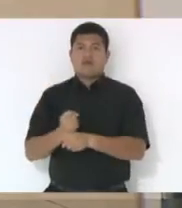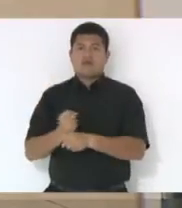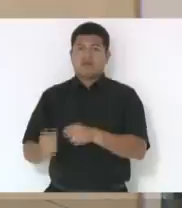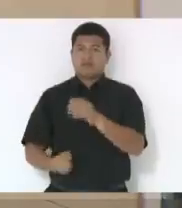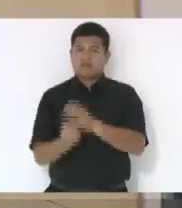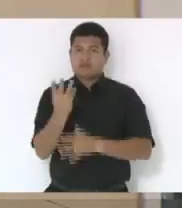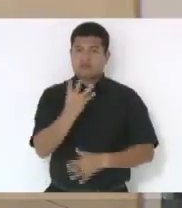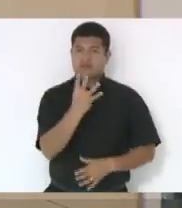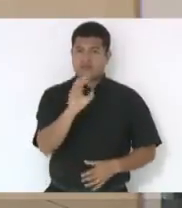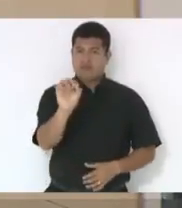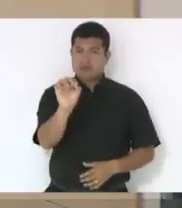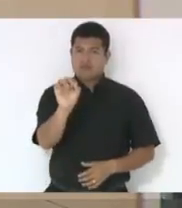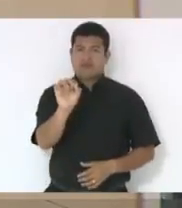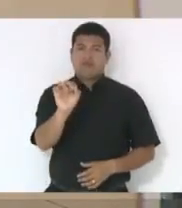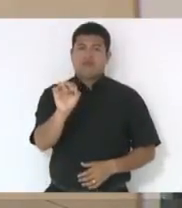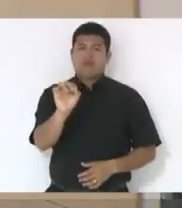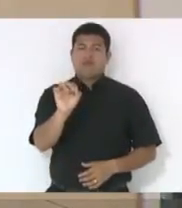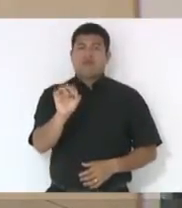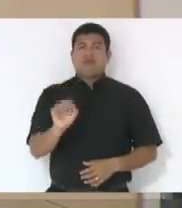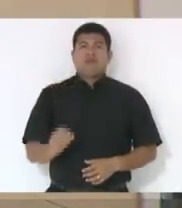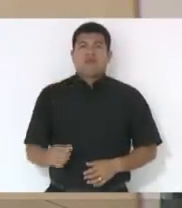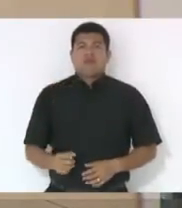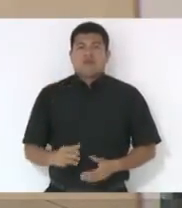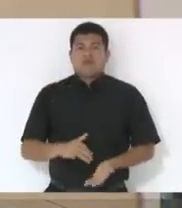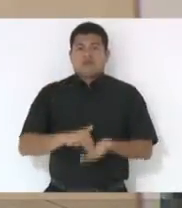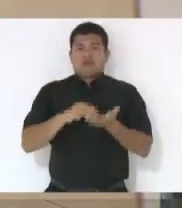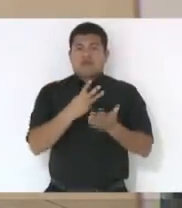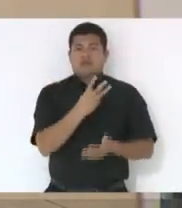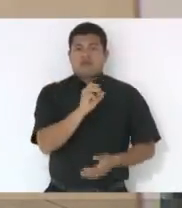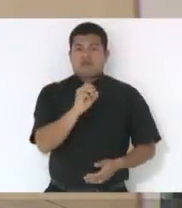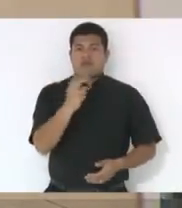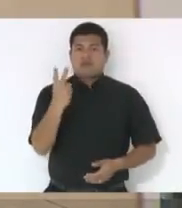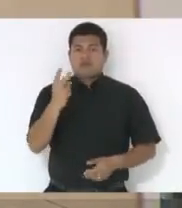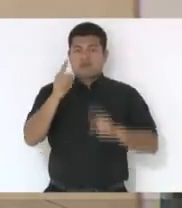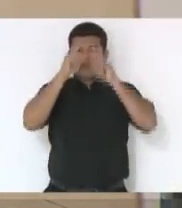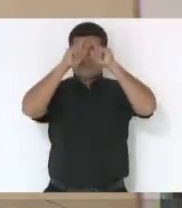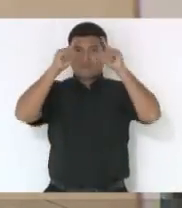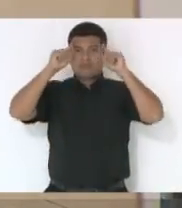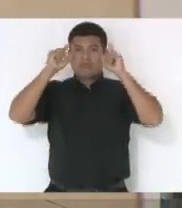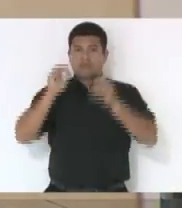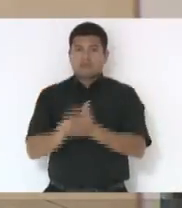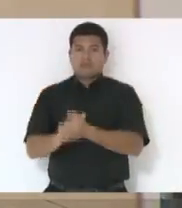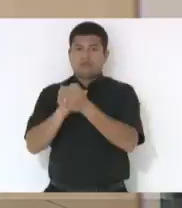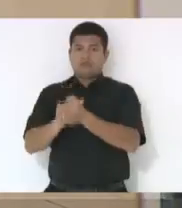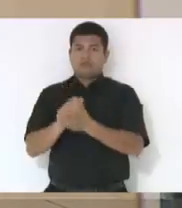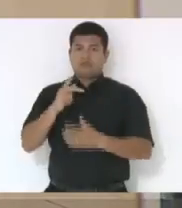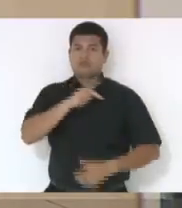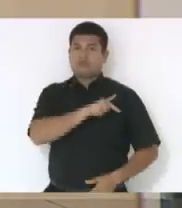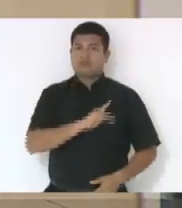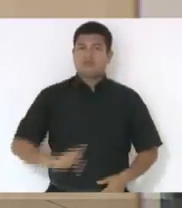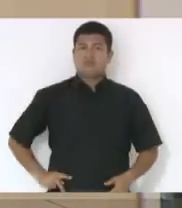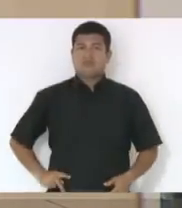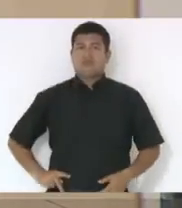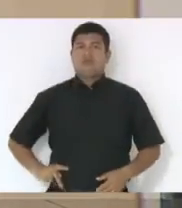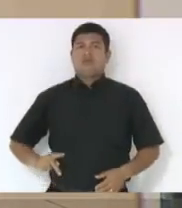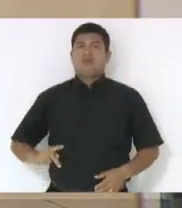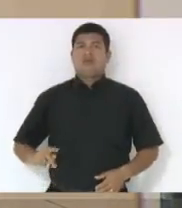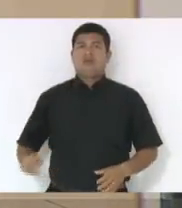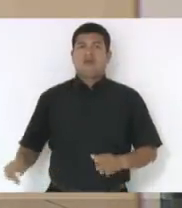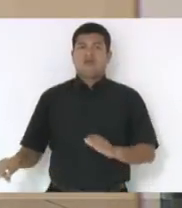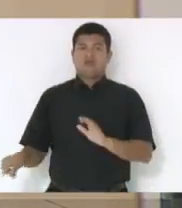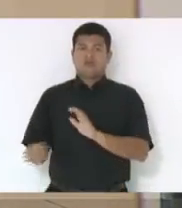fundação. Moção 302, deputado Neudir Sareta, cumprimentando o presidente da colônia de